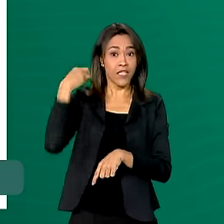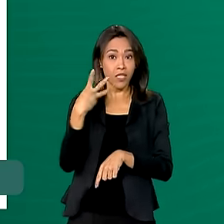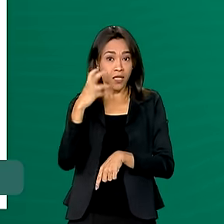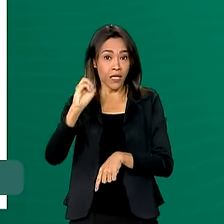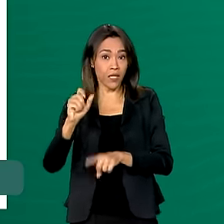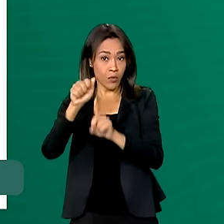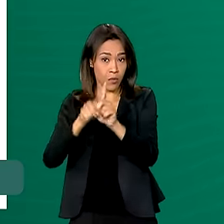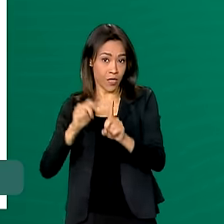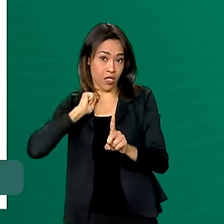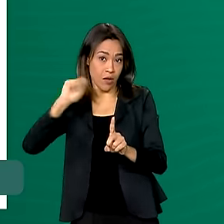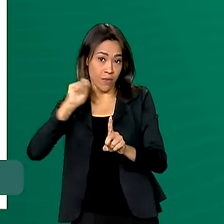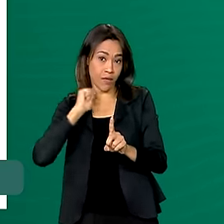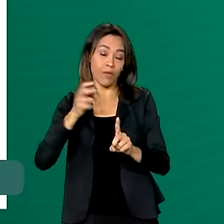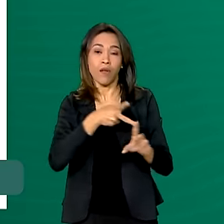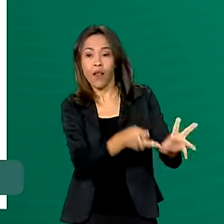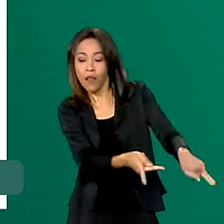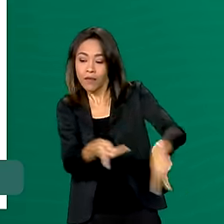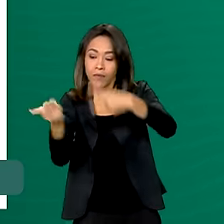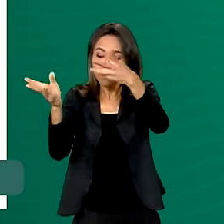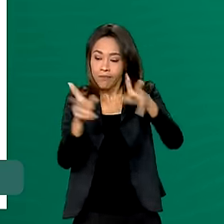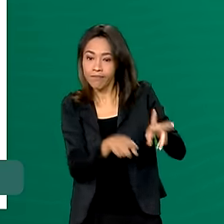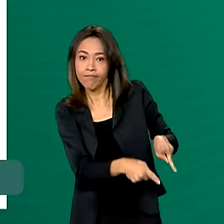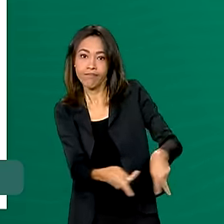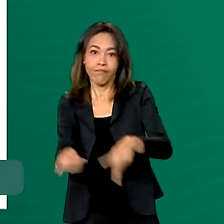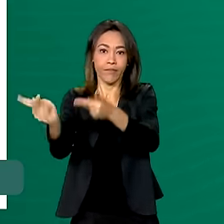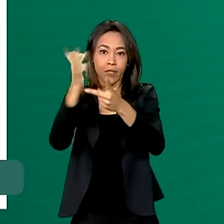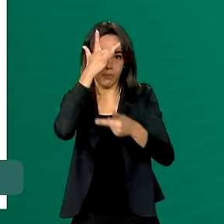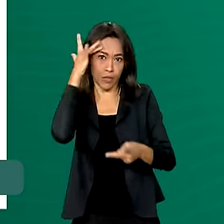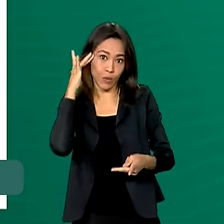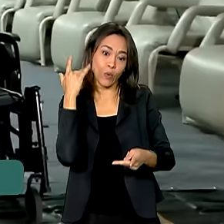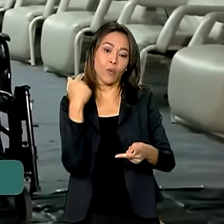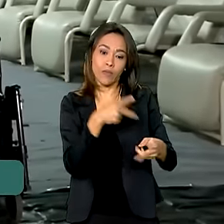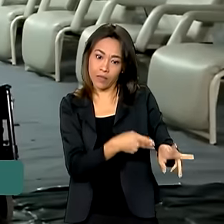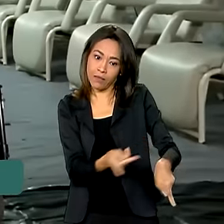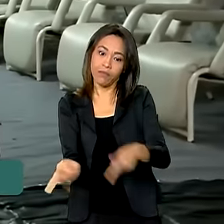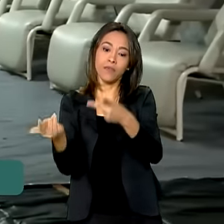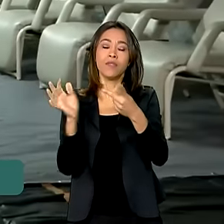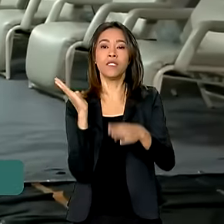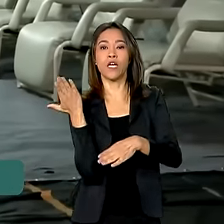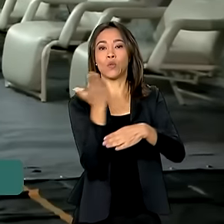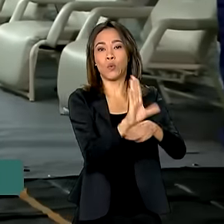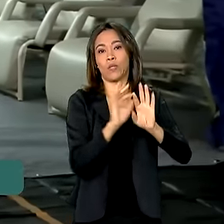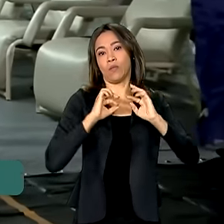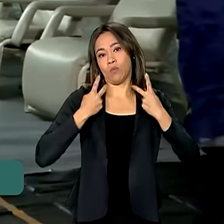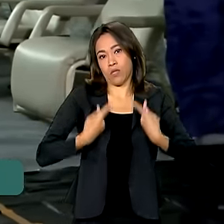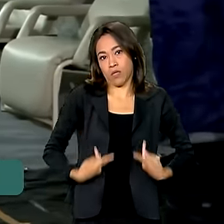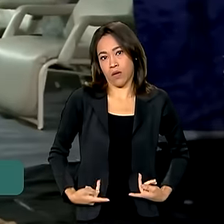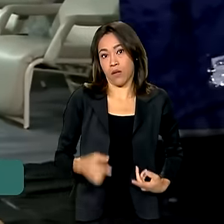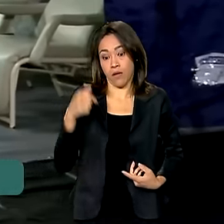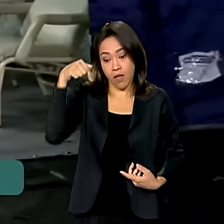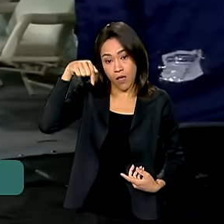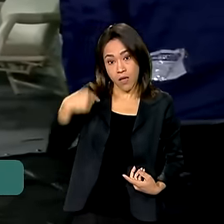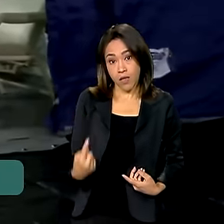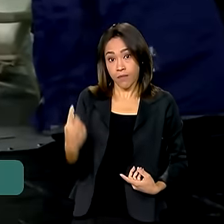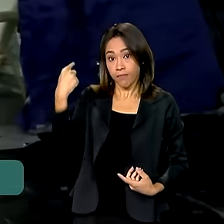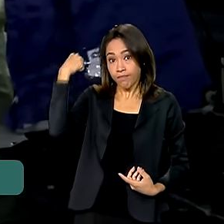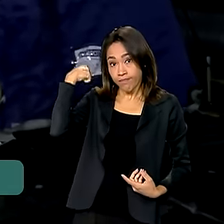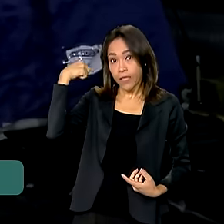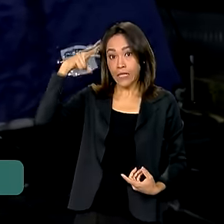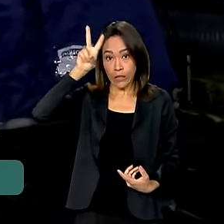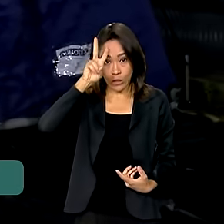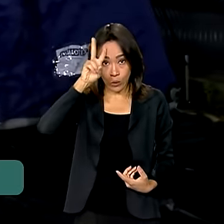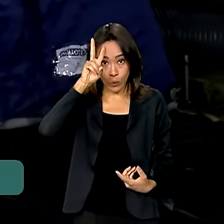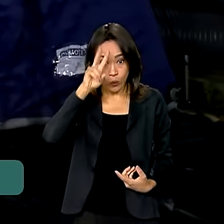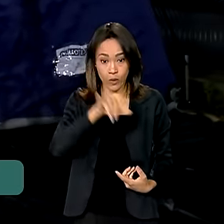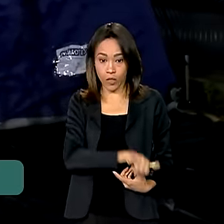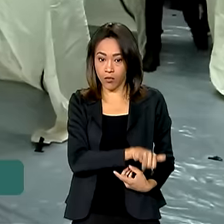Taquari 2, no resgate de pessoas e transporte de ajuda humanitária. E nesta segunda-feira, a Força Nacional do SUS